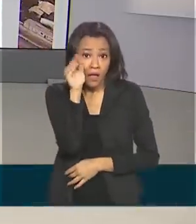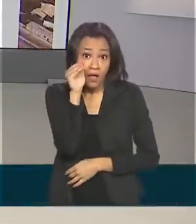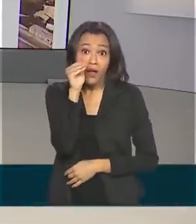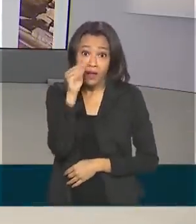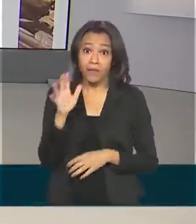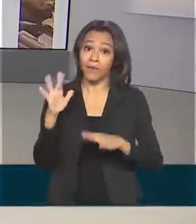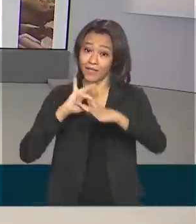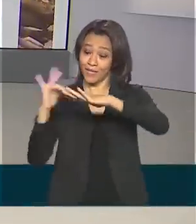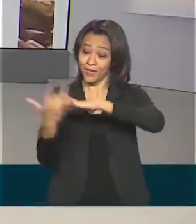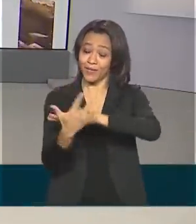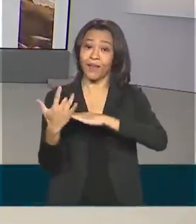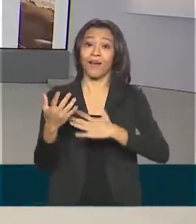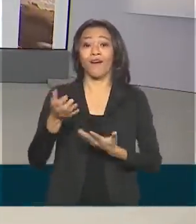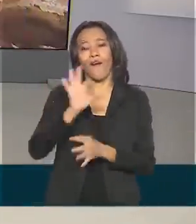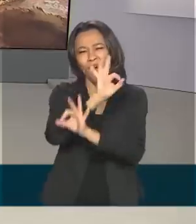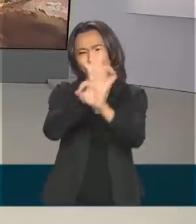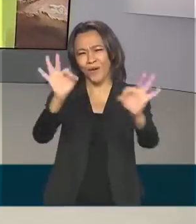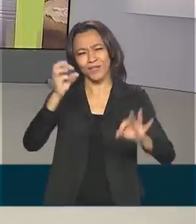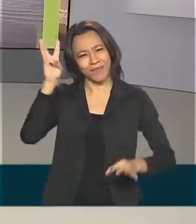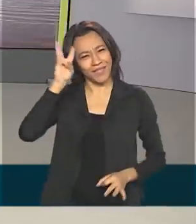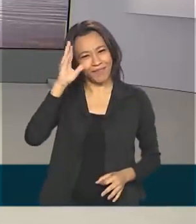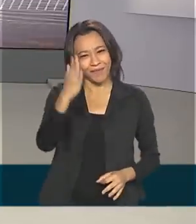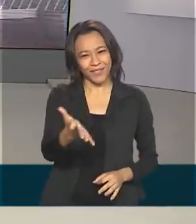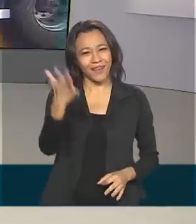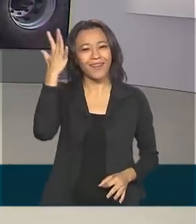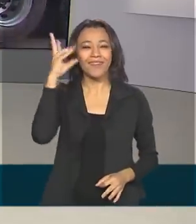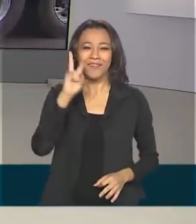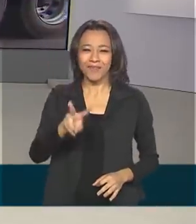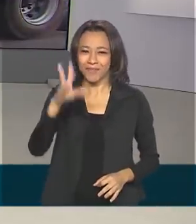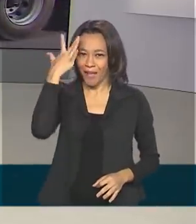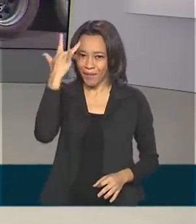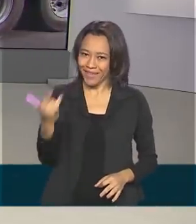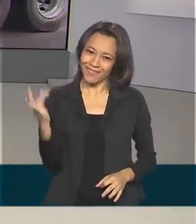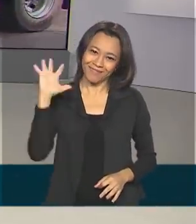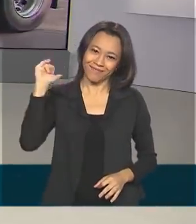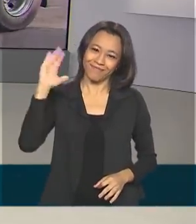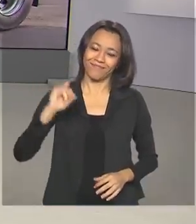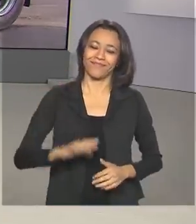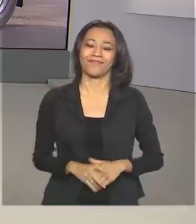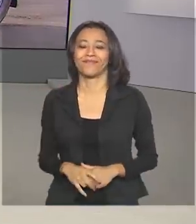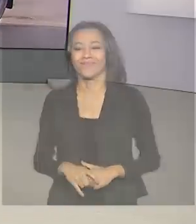redes sociais. Uma ótima terça-feira para você. Nos vemos amanhã. Até lá.